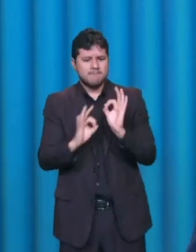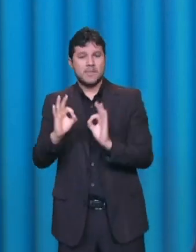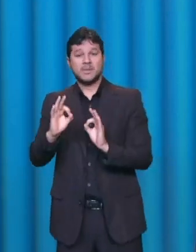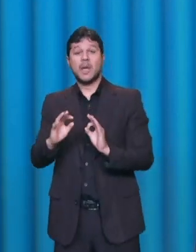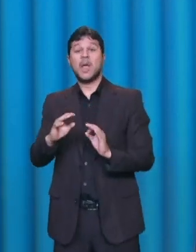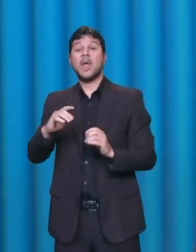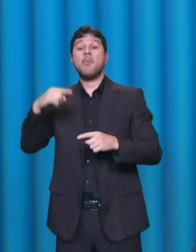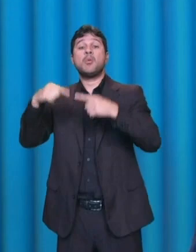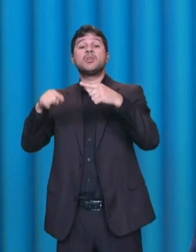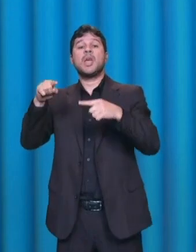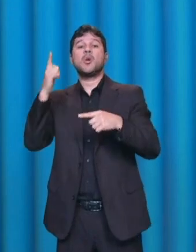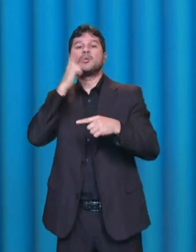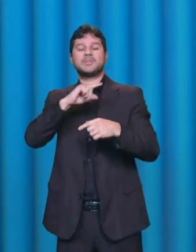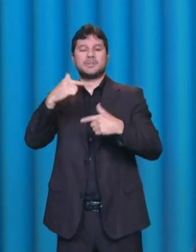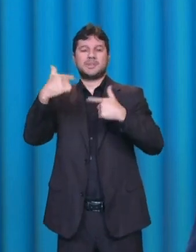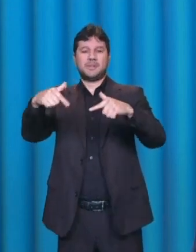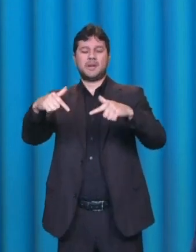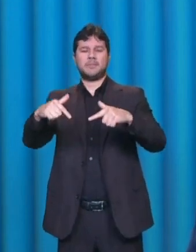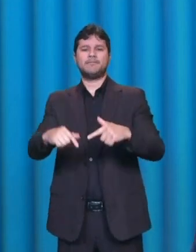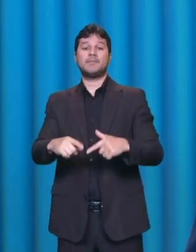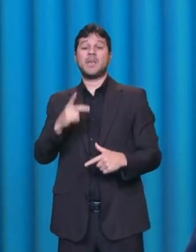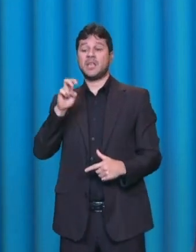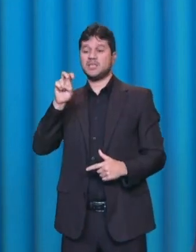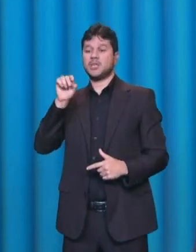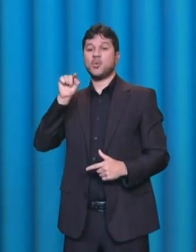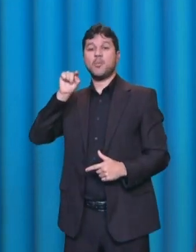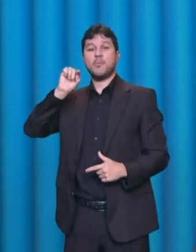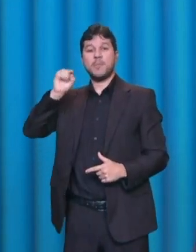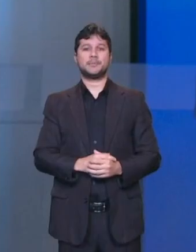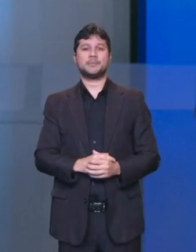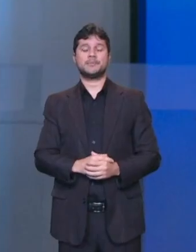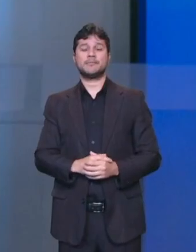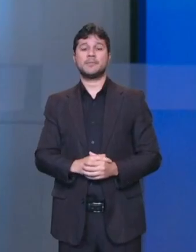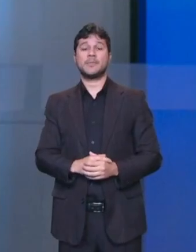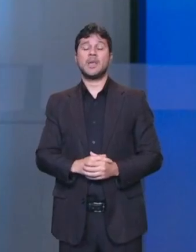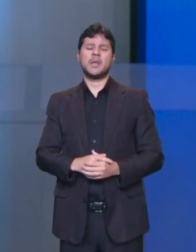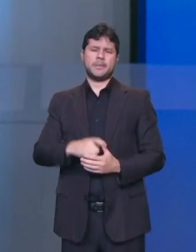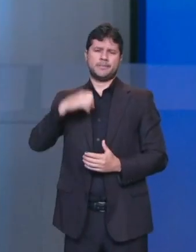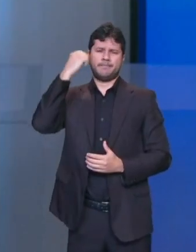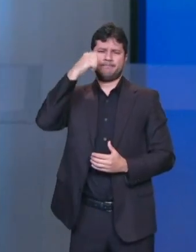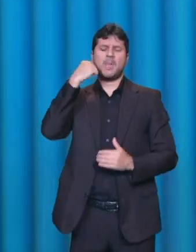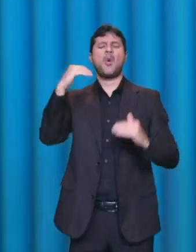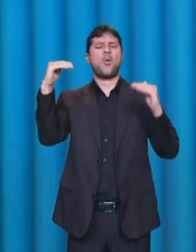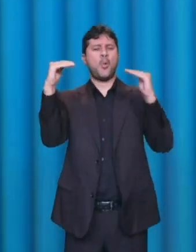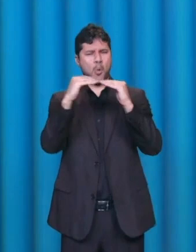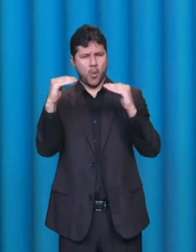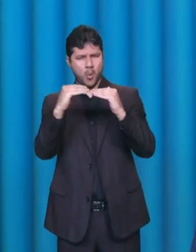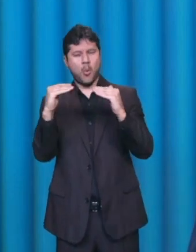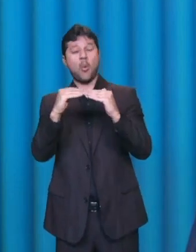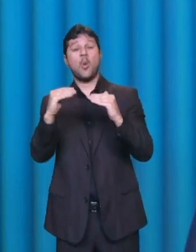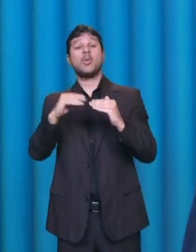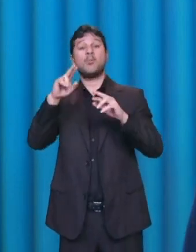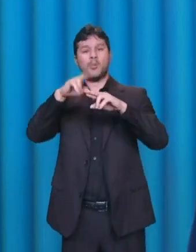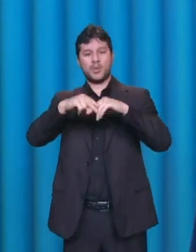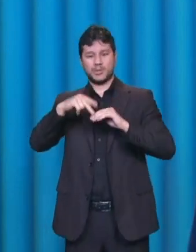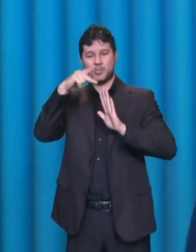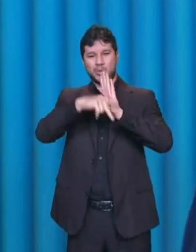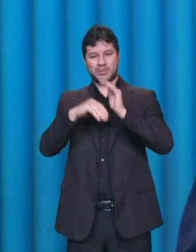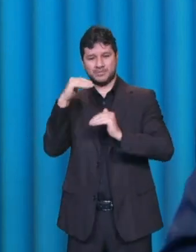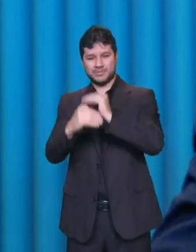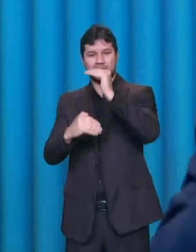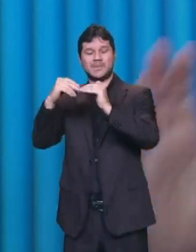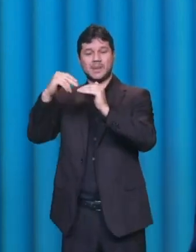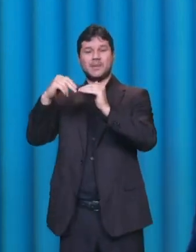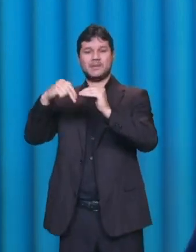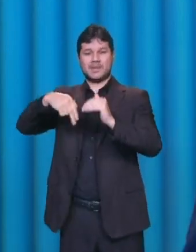política é o emprego. Minha proposta é 5 milhões de empregos em dois anos. Eu concordo completamente, por isso o Projeto Nacional de Desenvolvimento que eu advogo